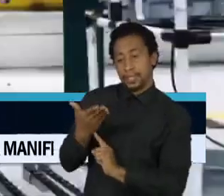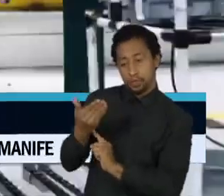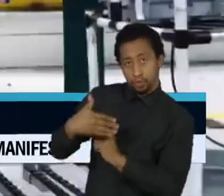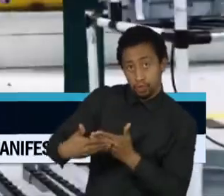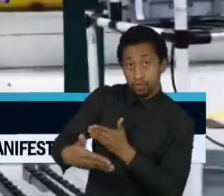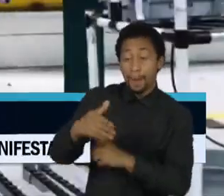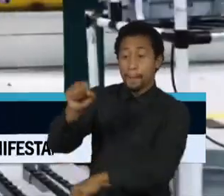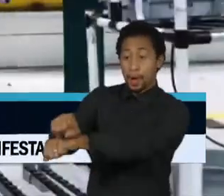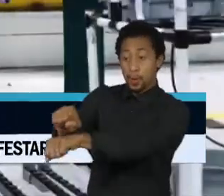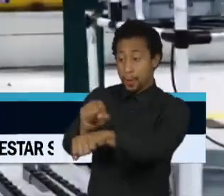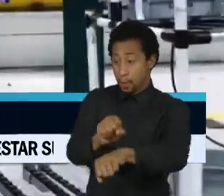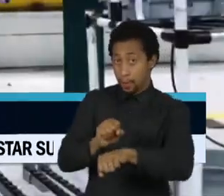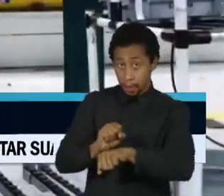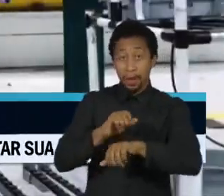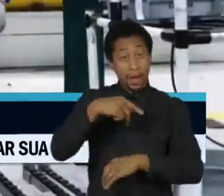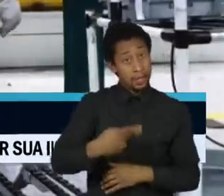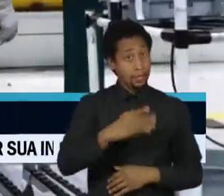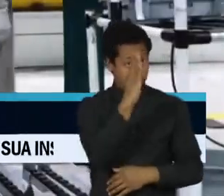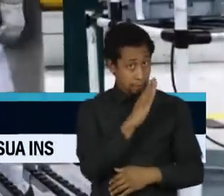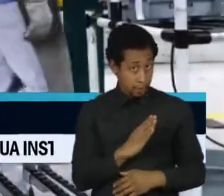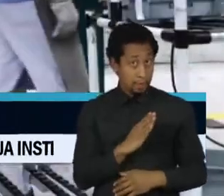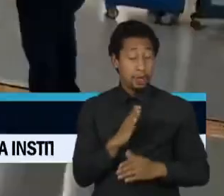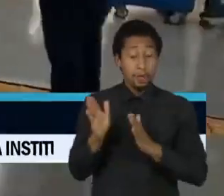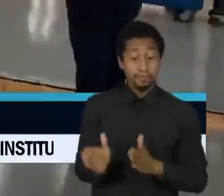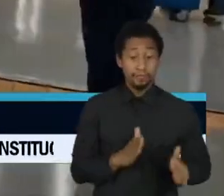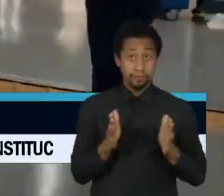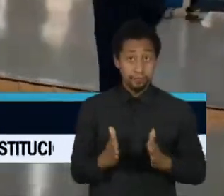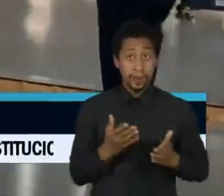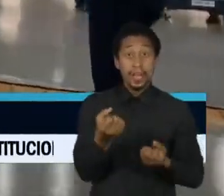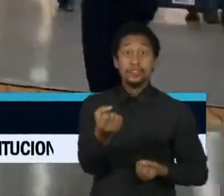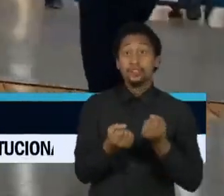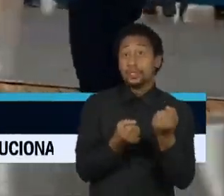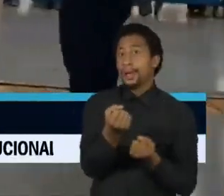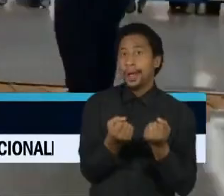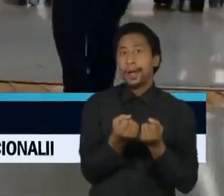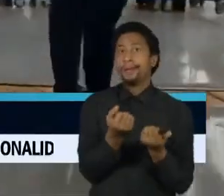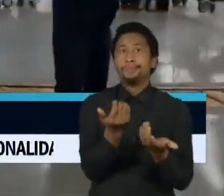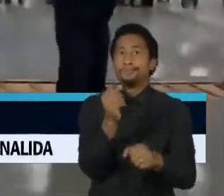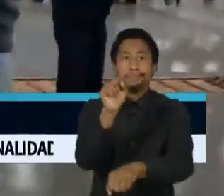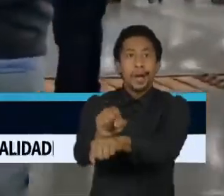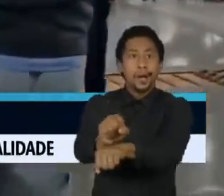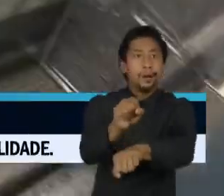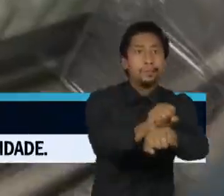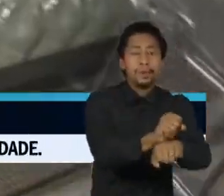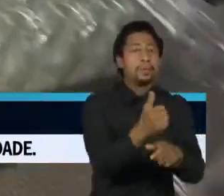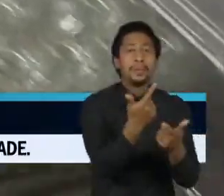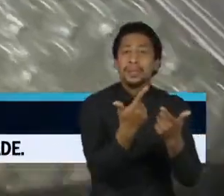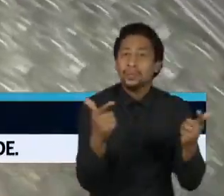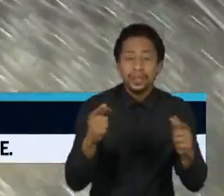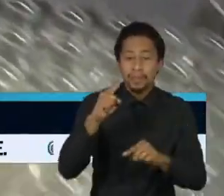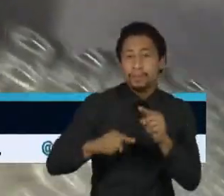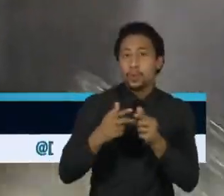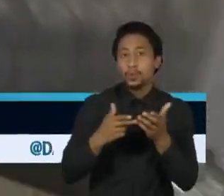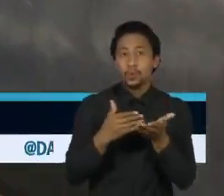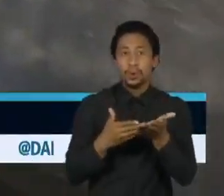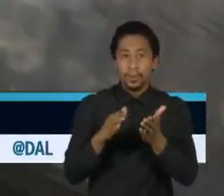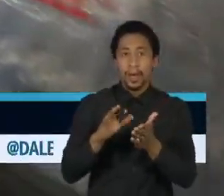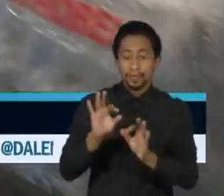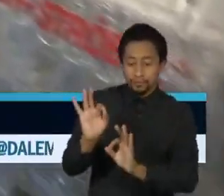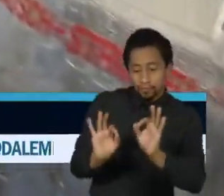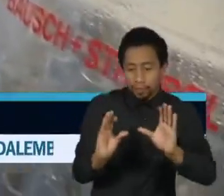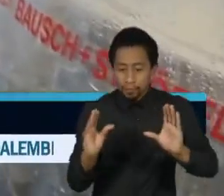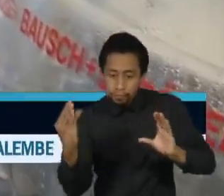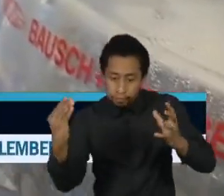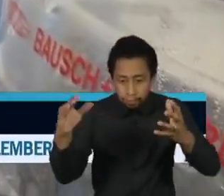Brasil parou linhas de montagem por falta de componentes eletrônicos para os veículos. A indústria farmacêutica